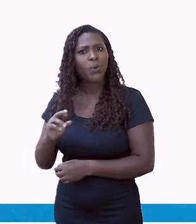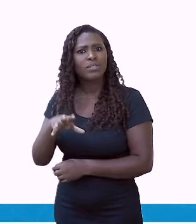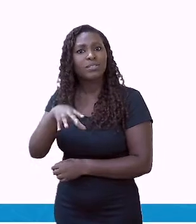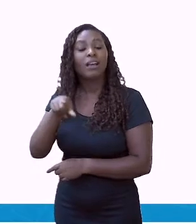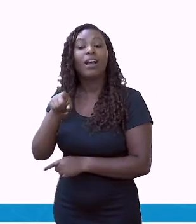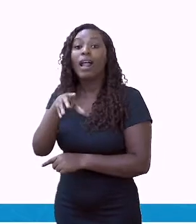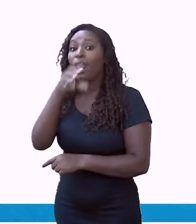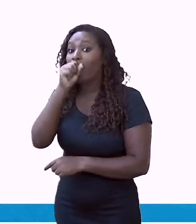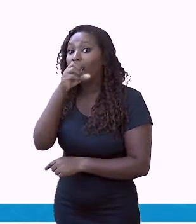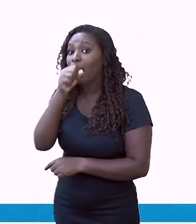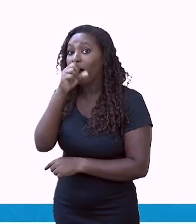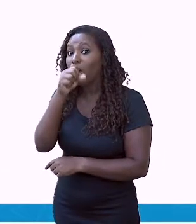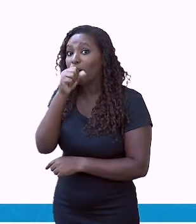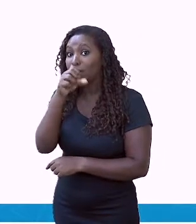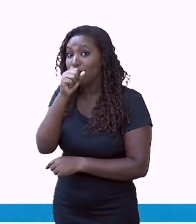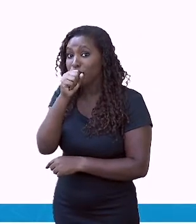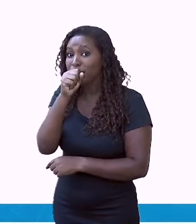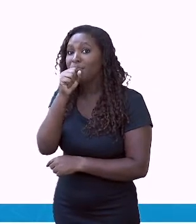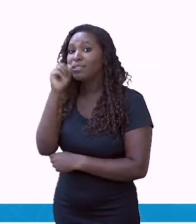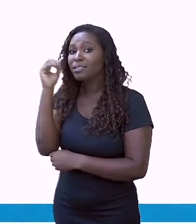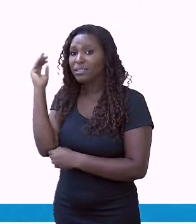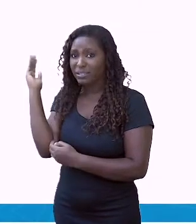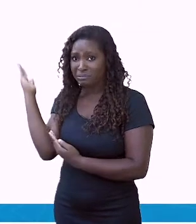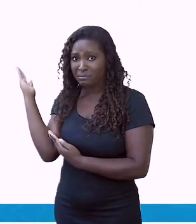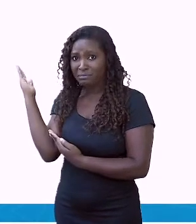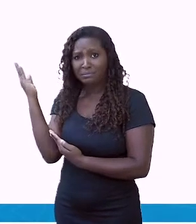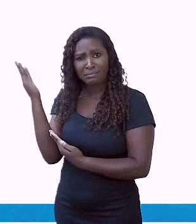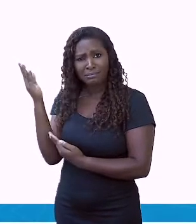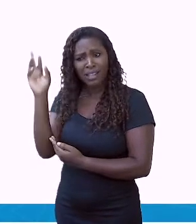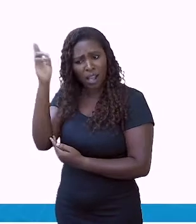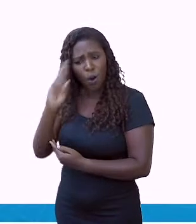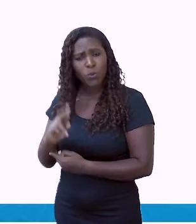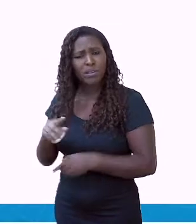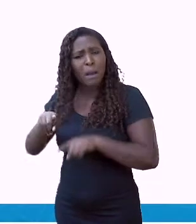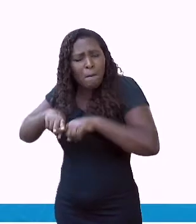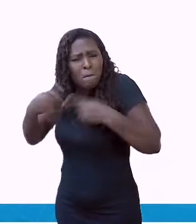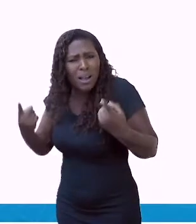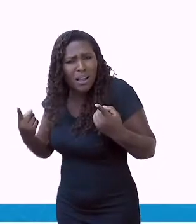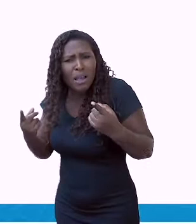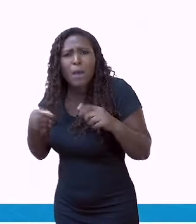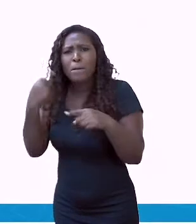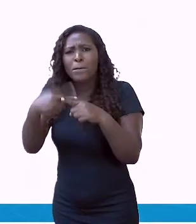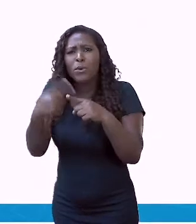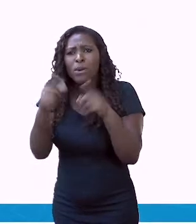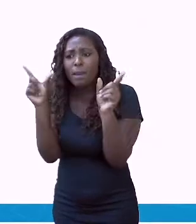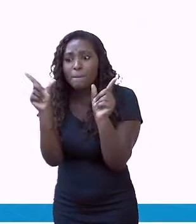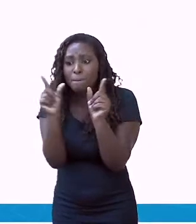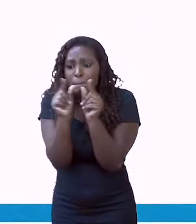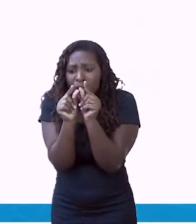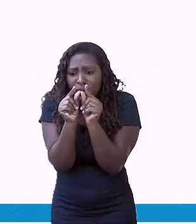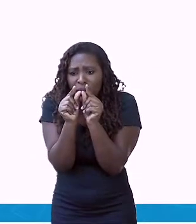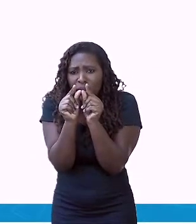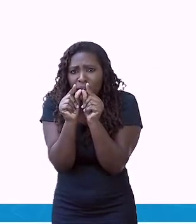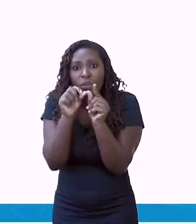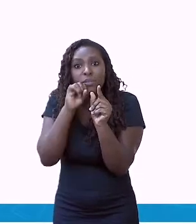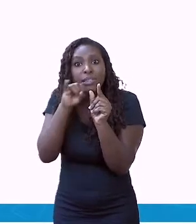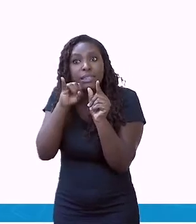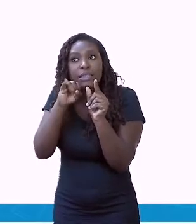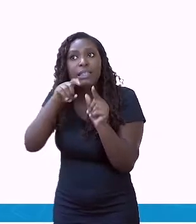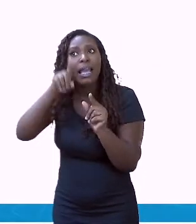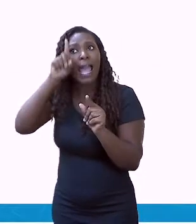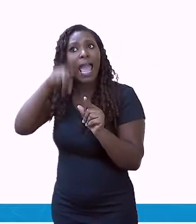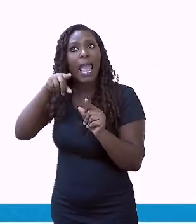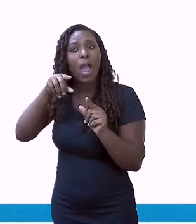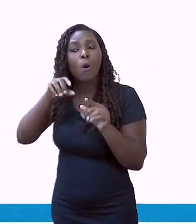O maior país do mundo? É. Ficou bem reduzido. Não é